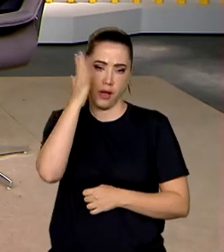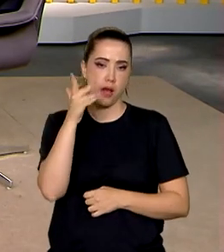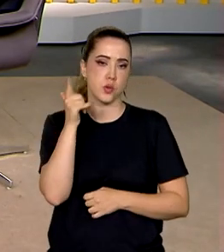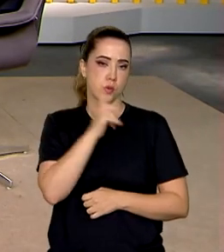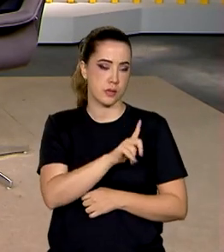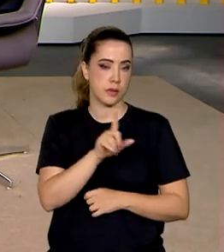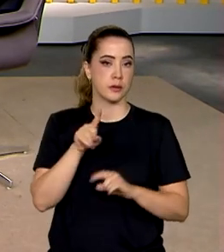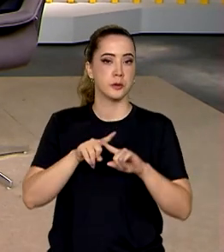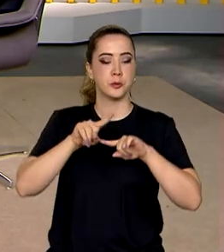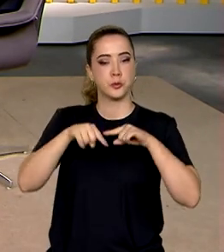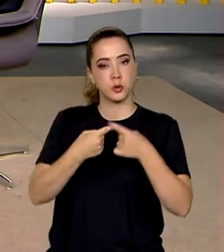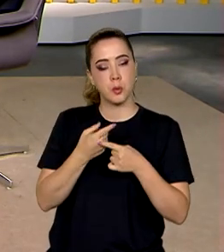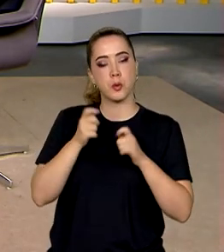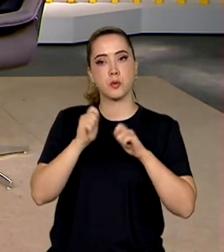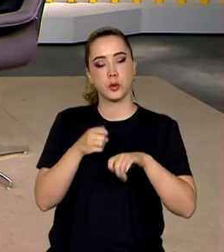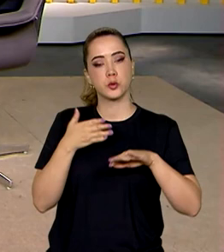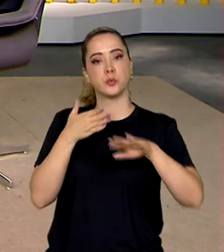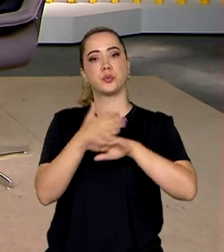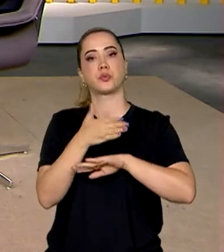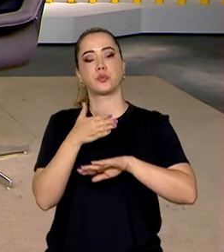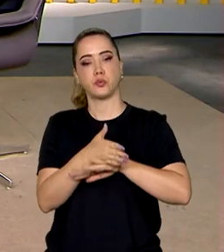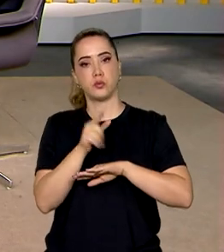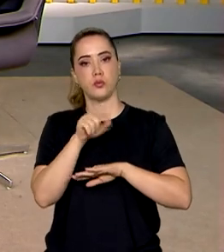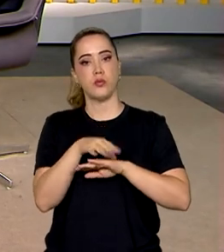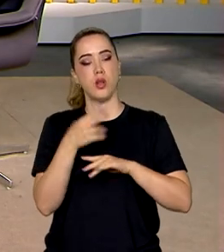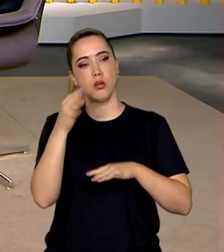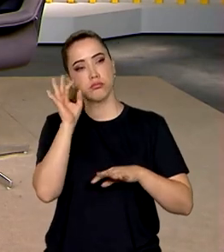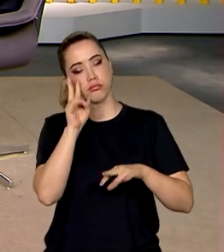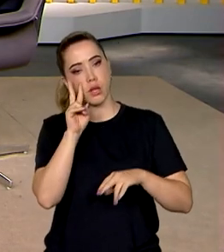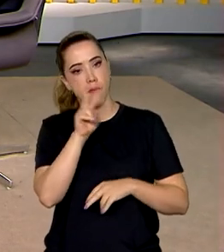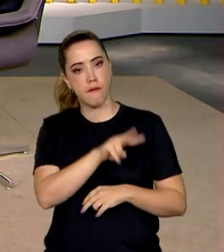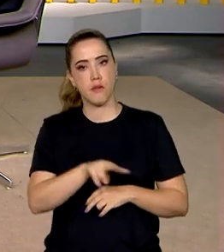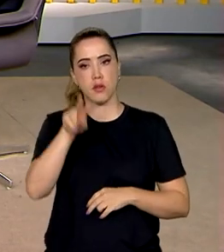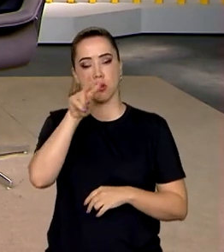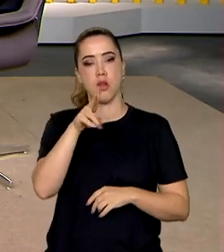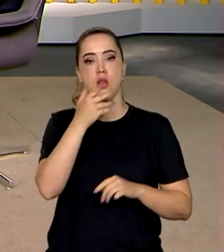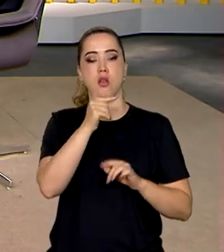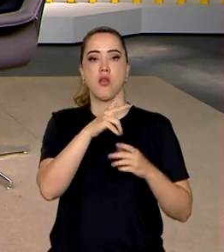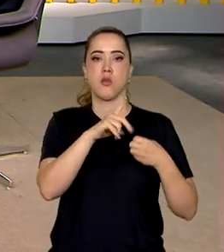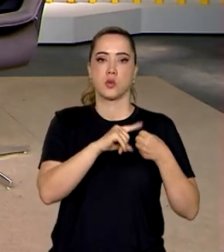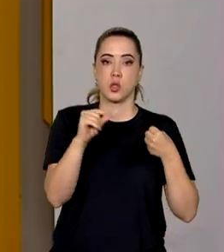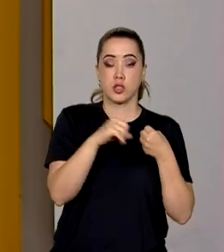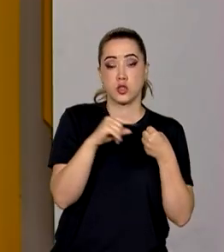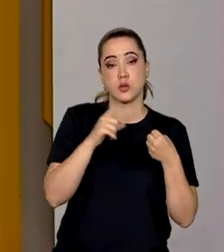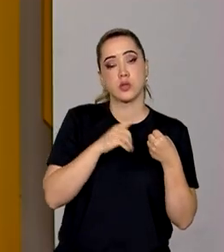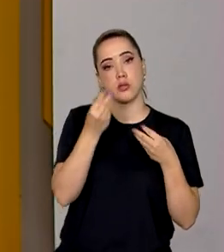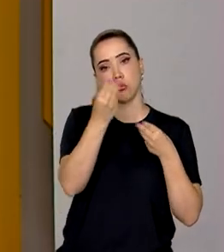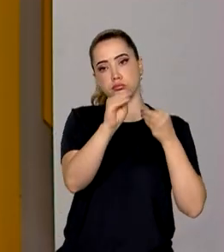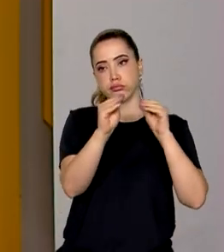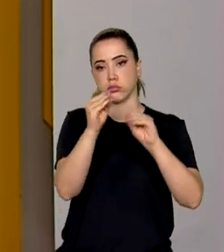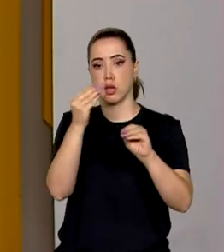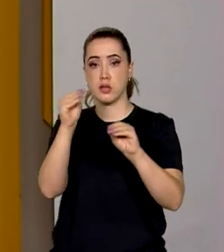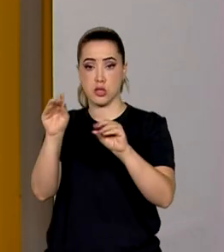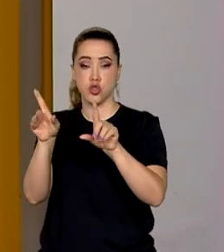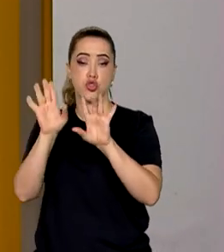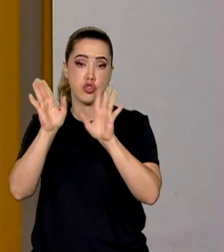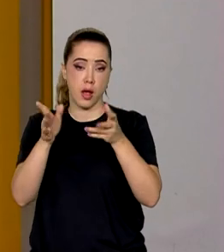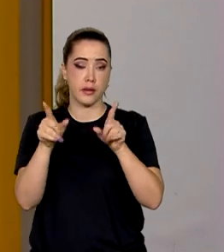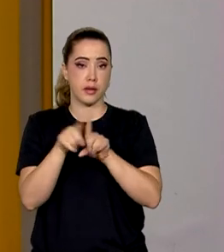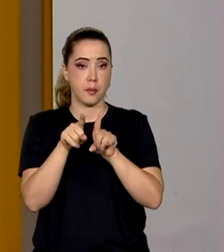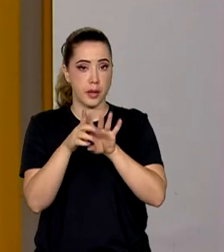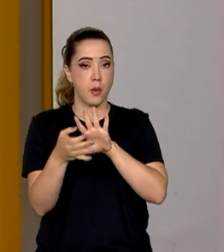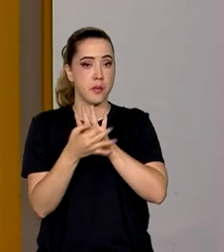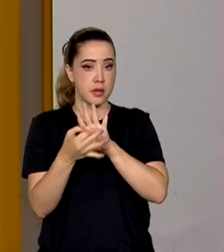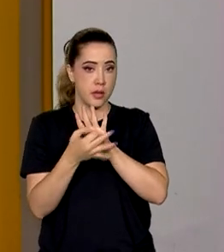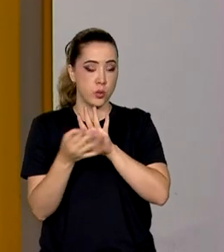disso, a pessoa pode tanto fazer observações aos artigos já contidos lá, mas também fazer